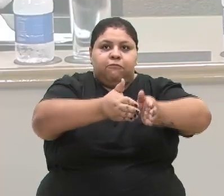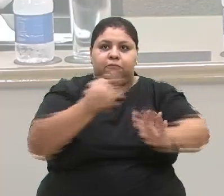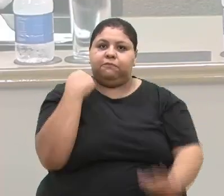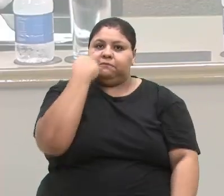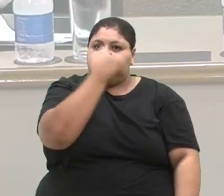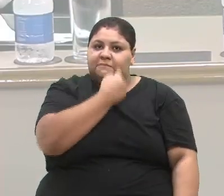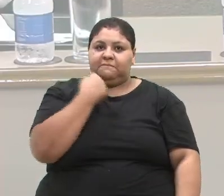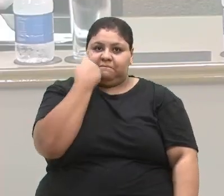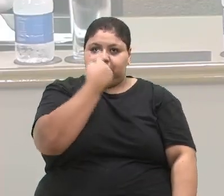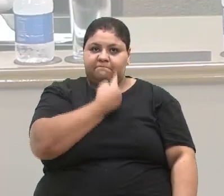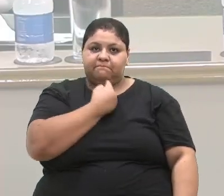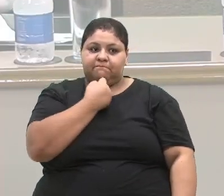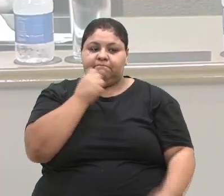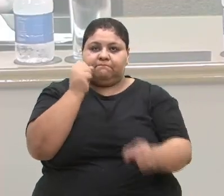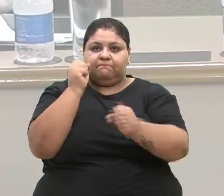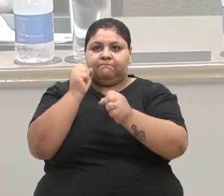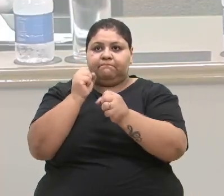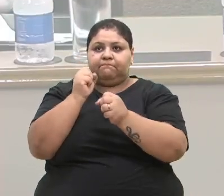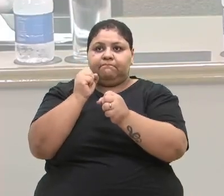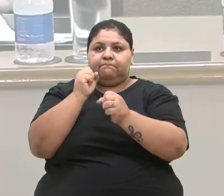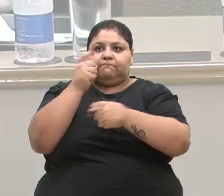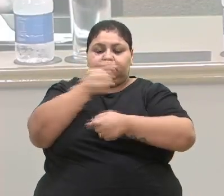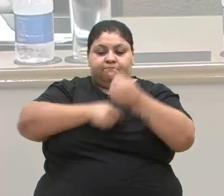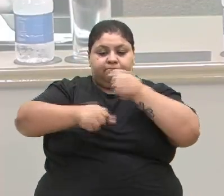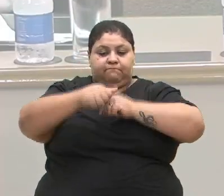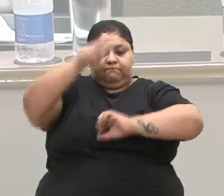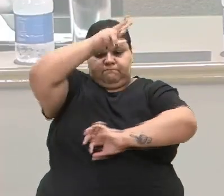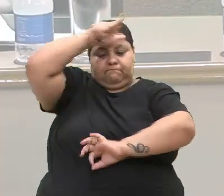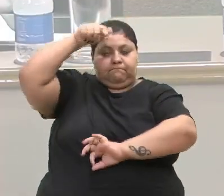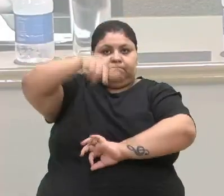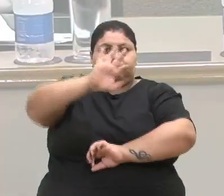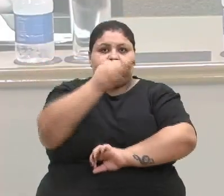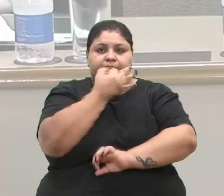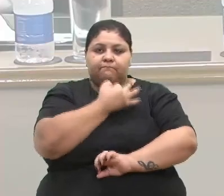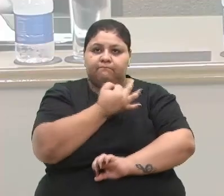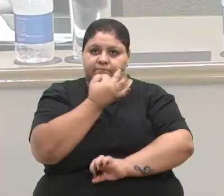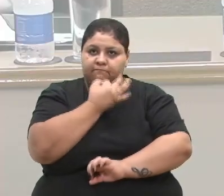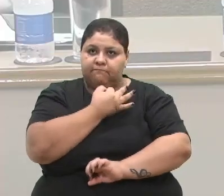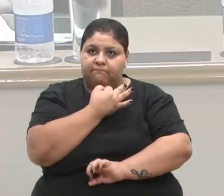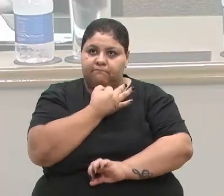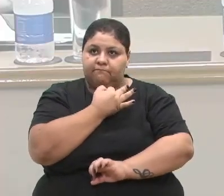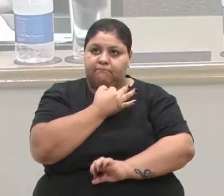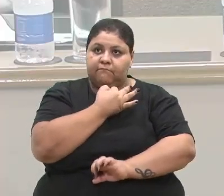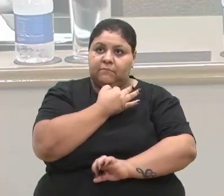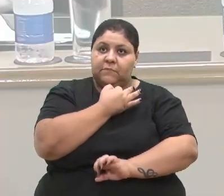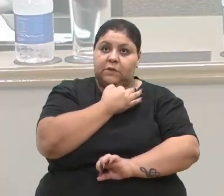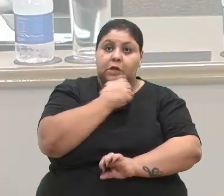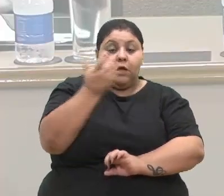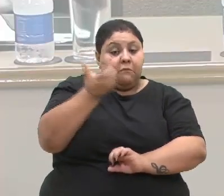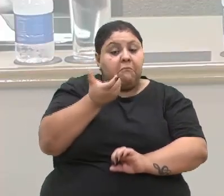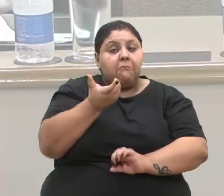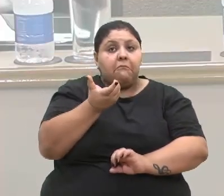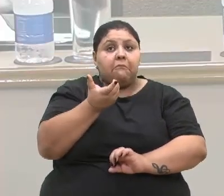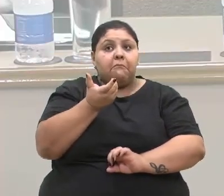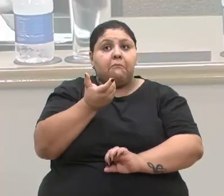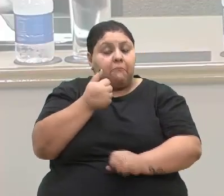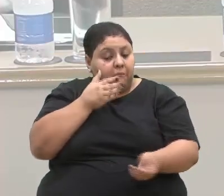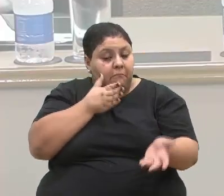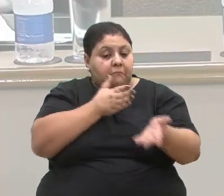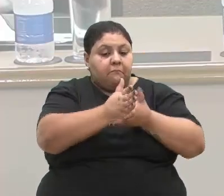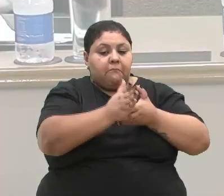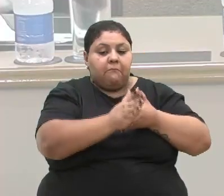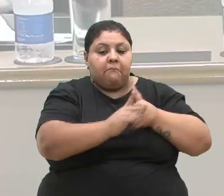Caravajo, no âmbito da Administração Pública Municipal de Caxias do Sul. Busca o presente projeto de lei autorização